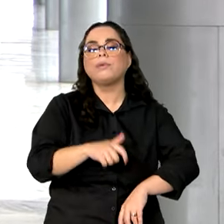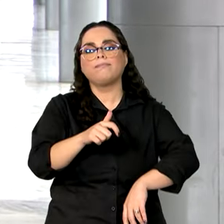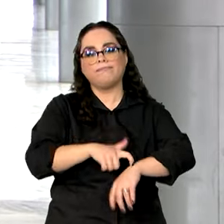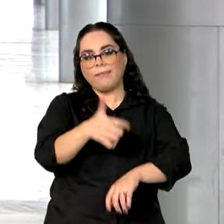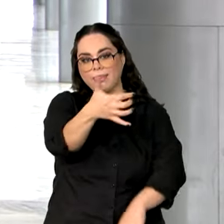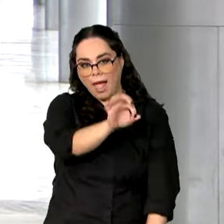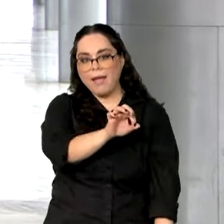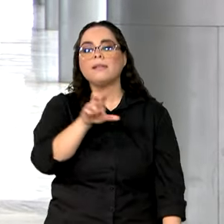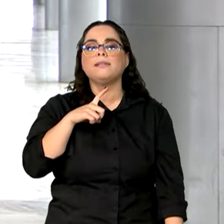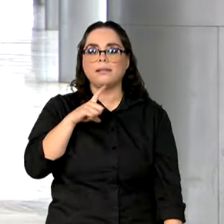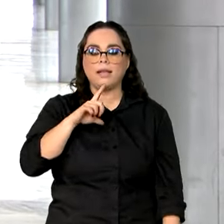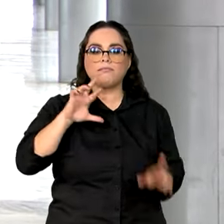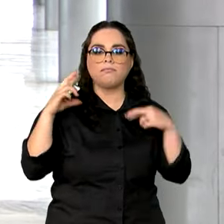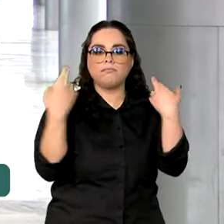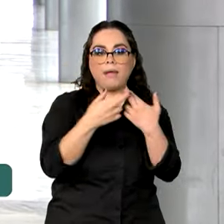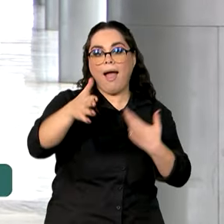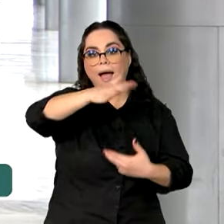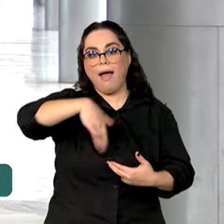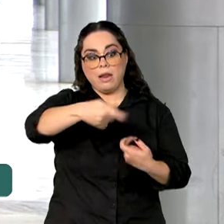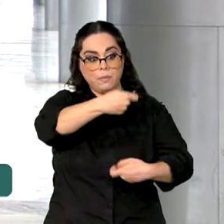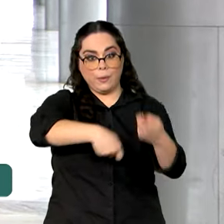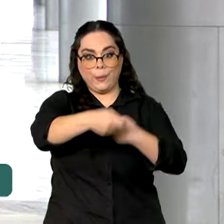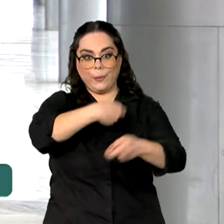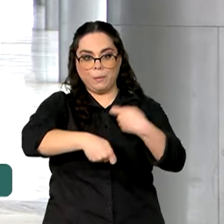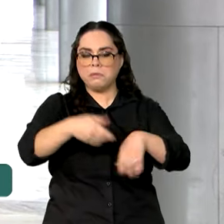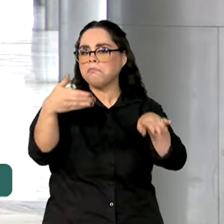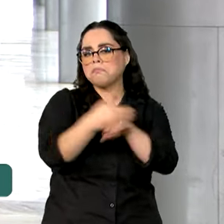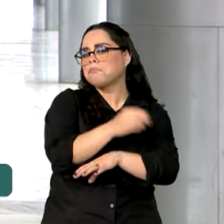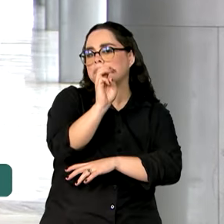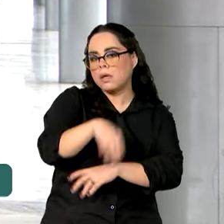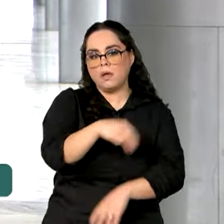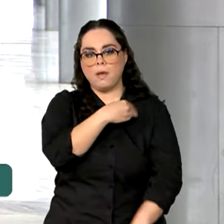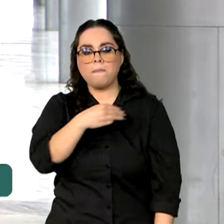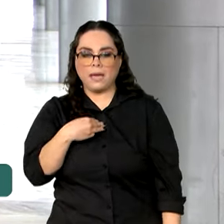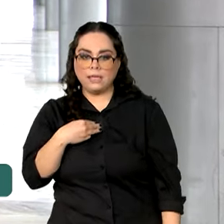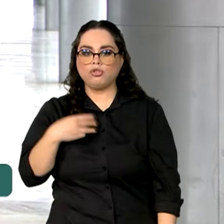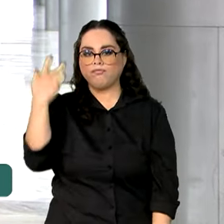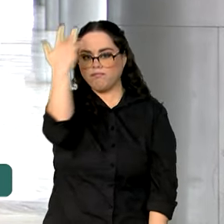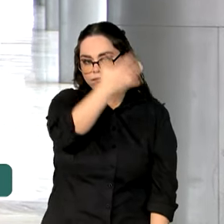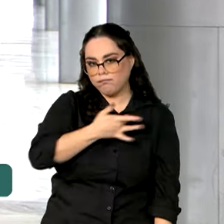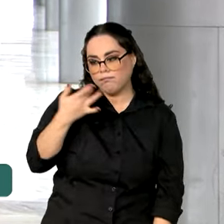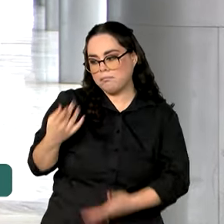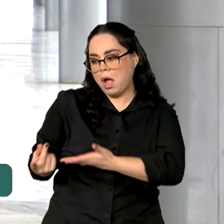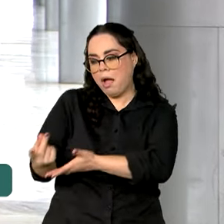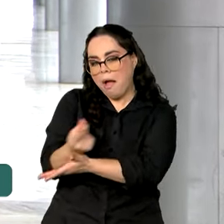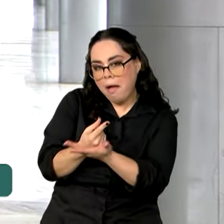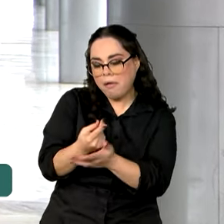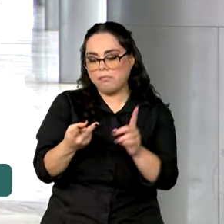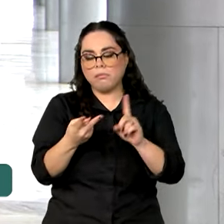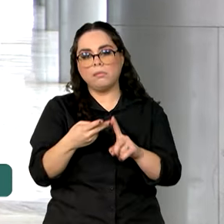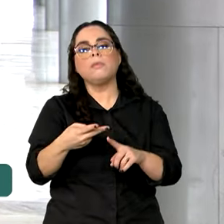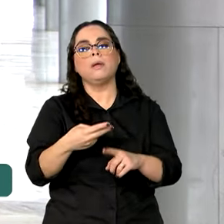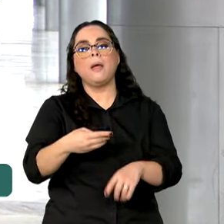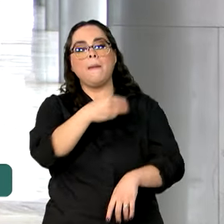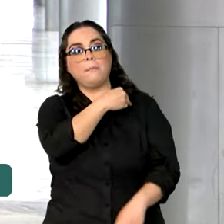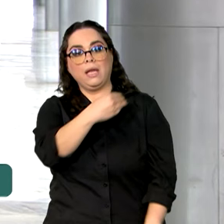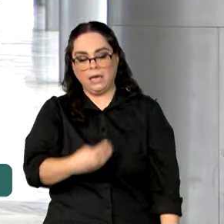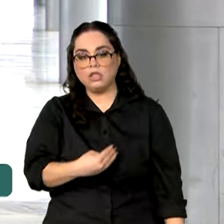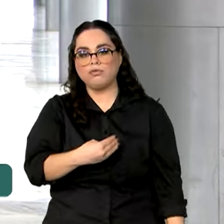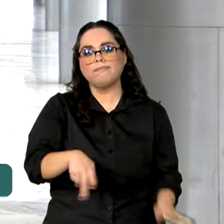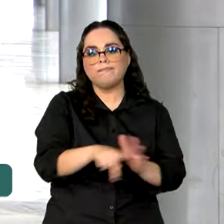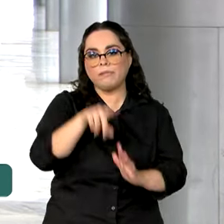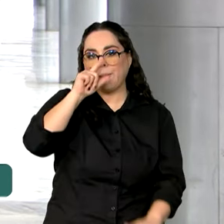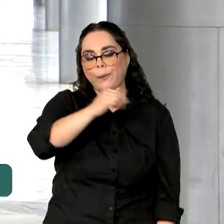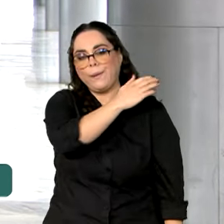Ele vai ter uma reunião com parte da equipe econômica. Então vão participar desse encontro o ministro da Fazenda, Fernando Haddad, o ministro da Casa Civil, Rui Costa.